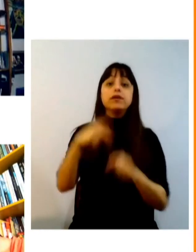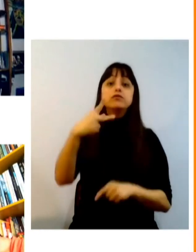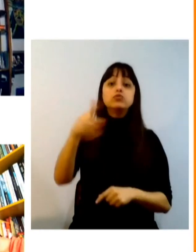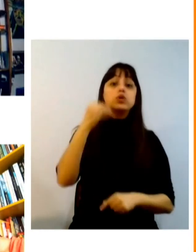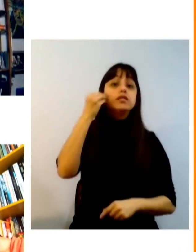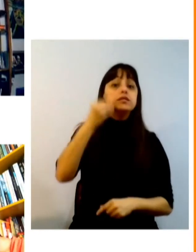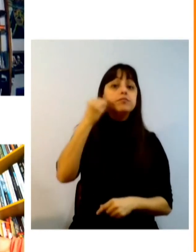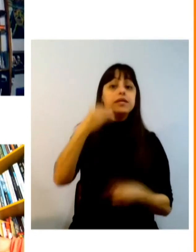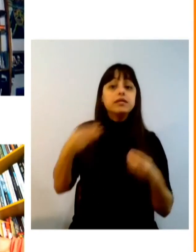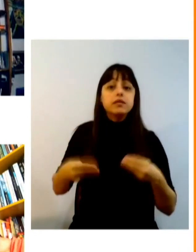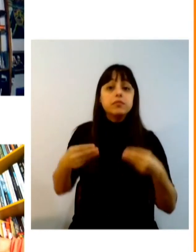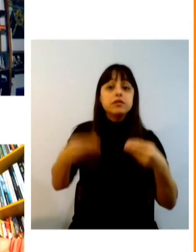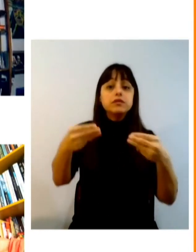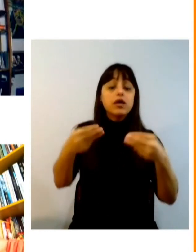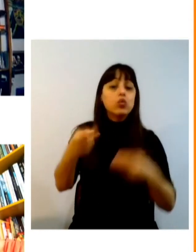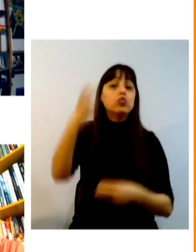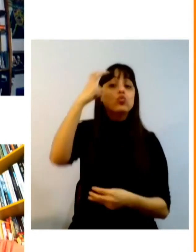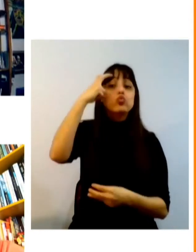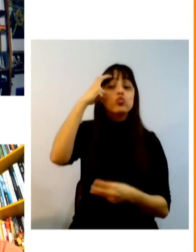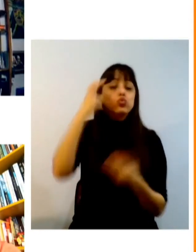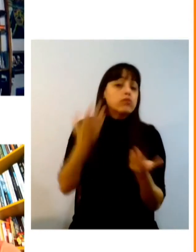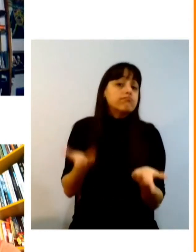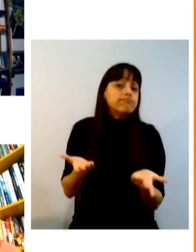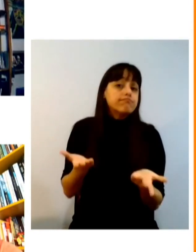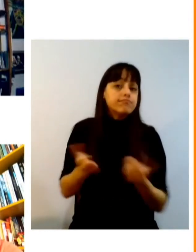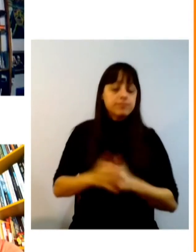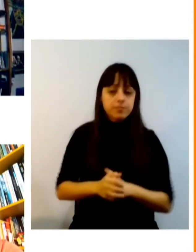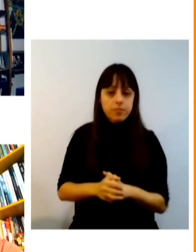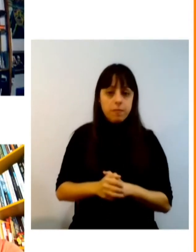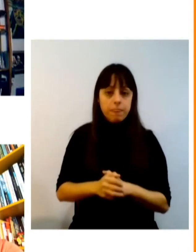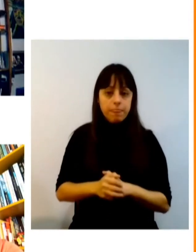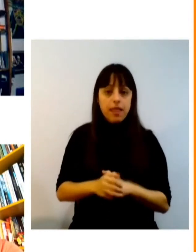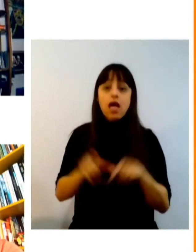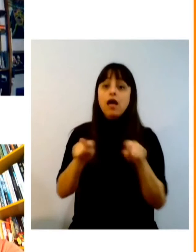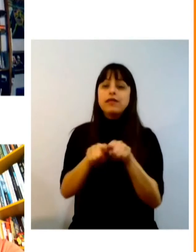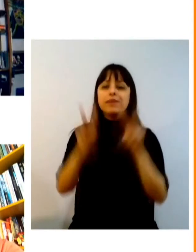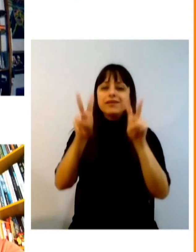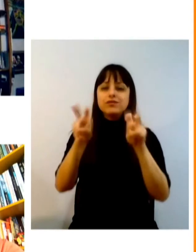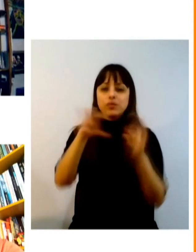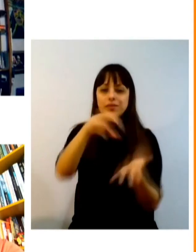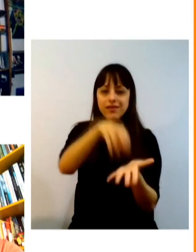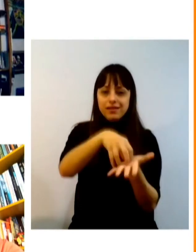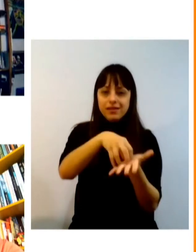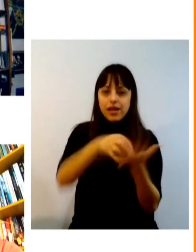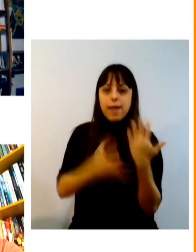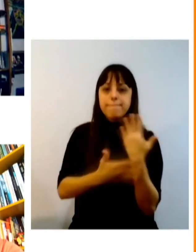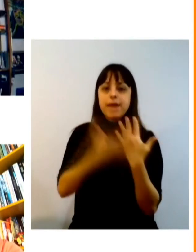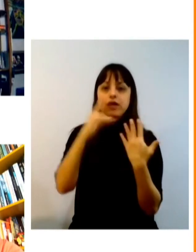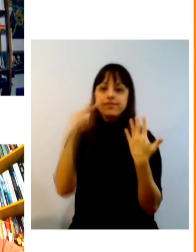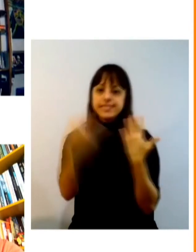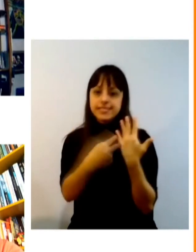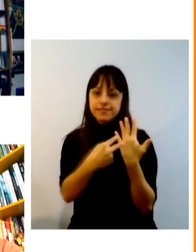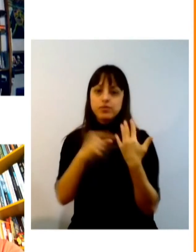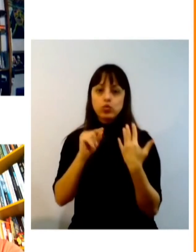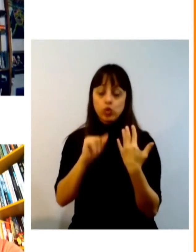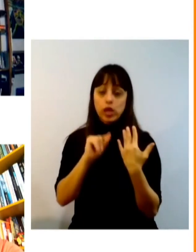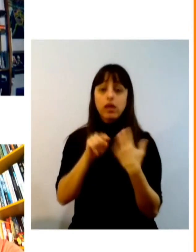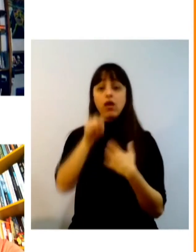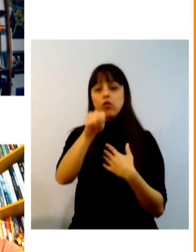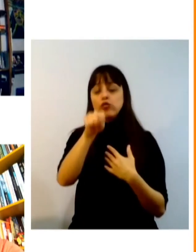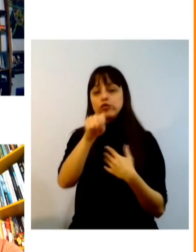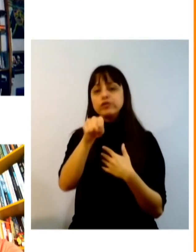outra pergunta e a respeito da manos visíveis seria para você mencionar alguns